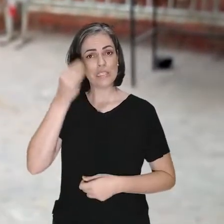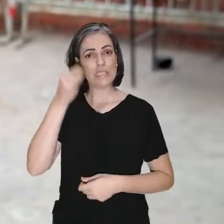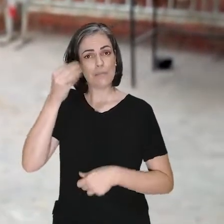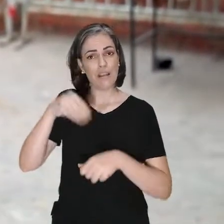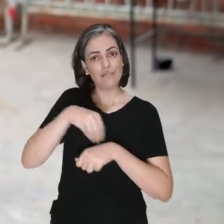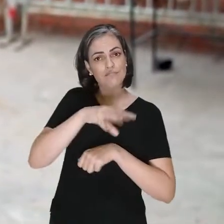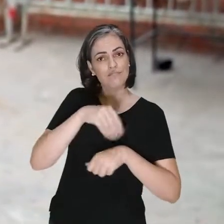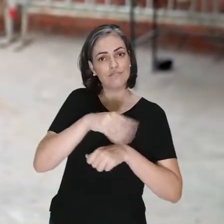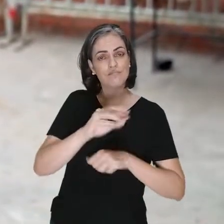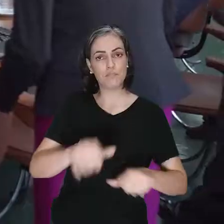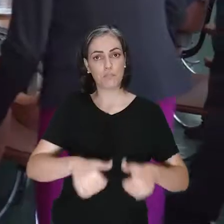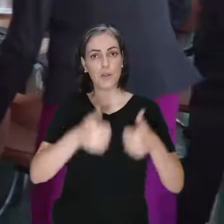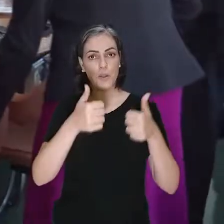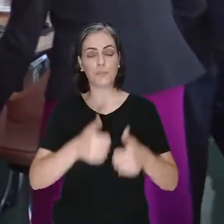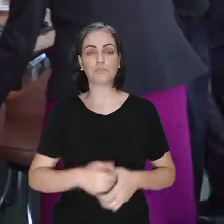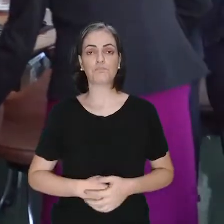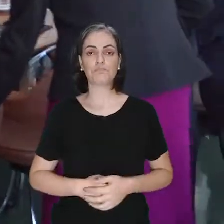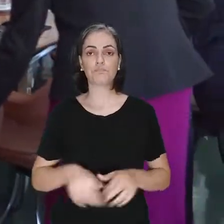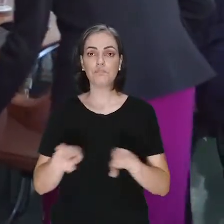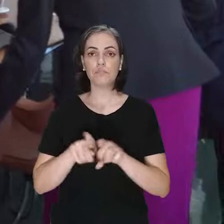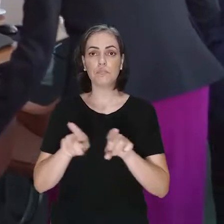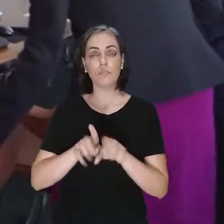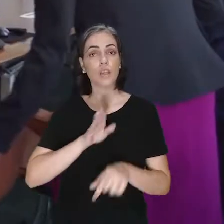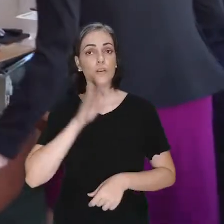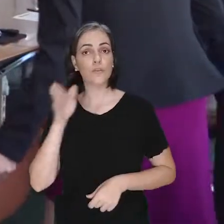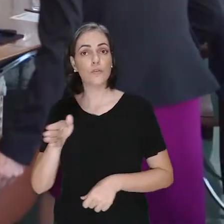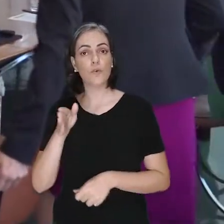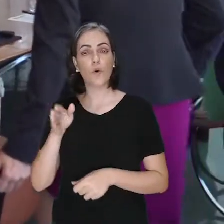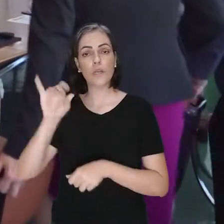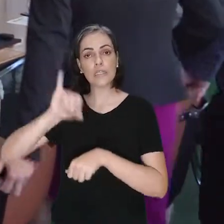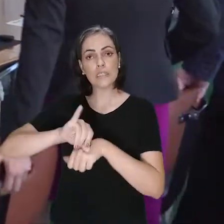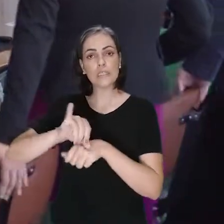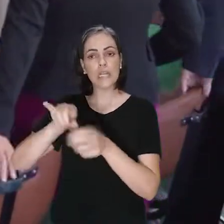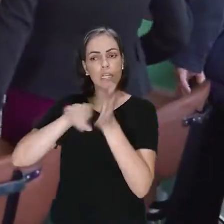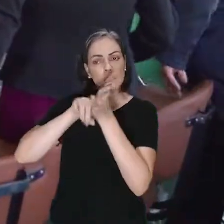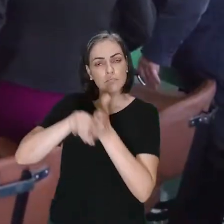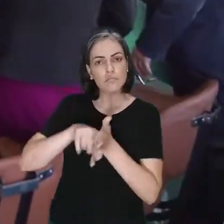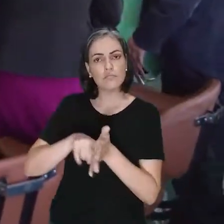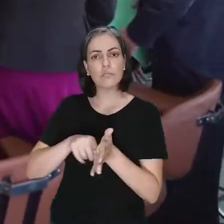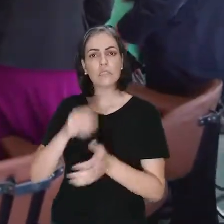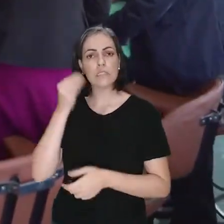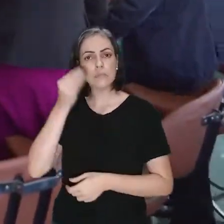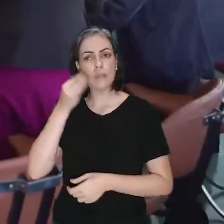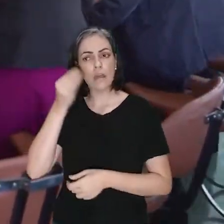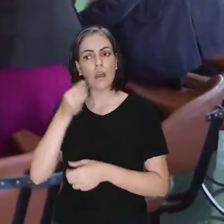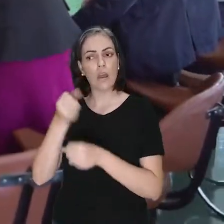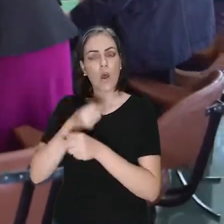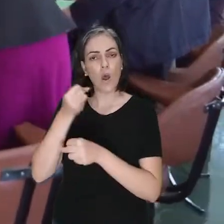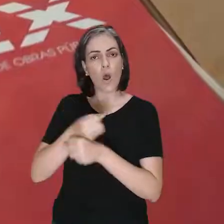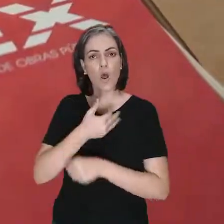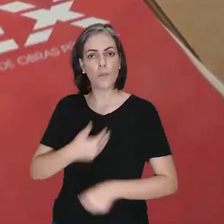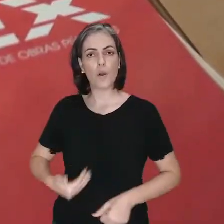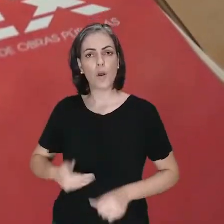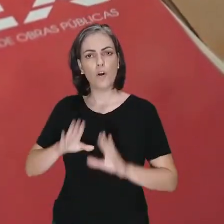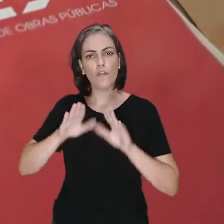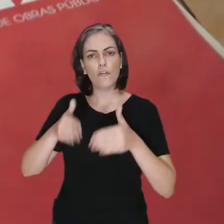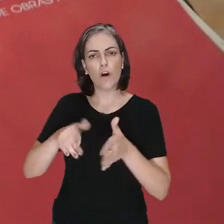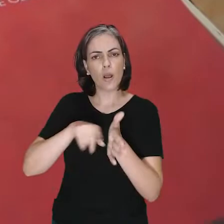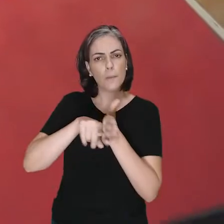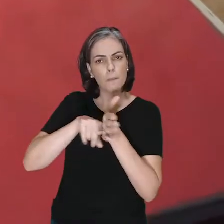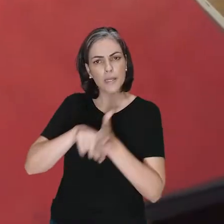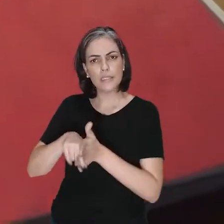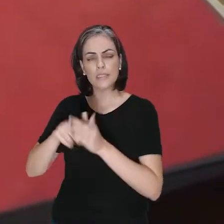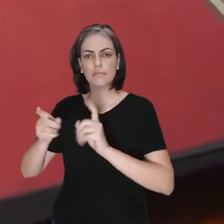trazendo aqui da Europa. Também visitamos o Centro de Estudos e Experimentação de Obras Públicas, que tem o foco em